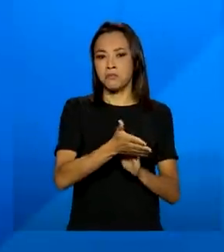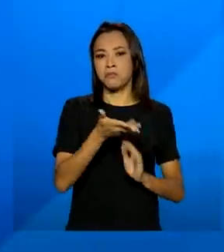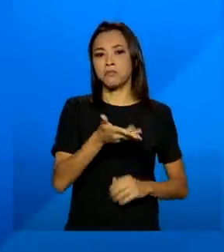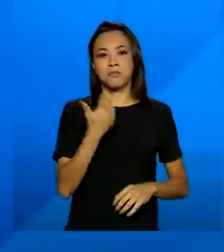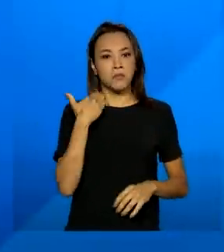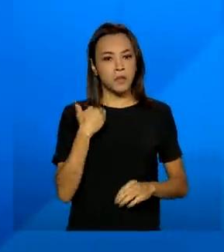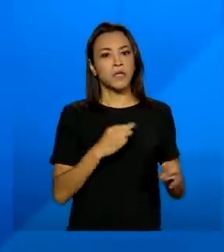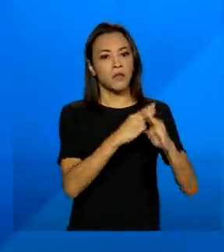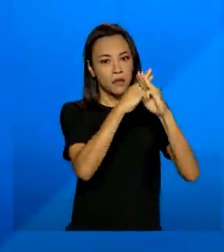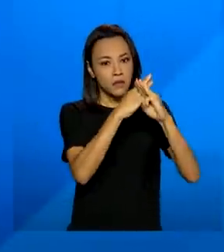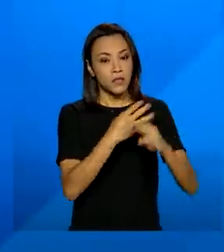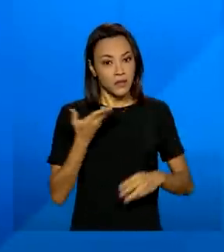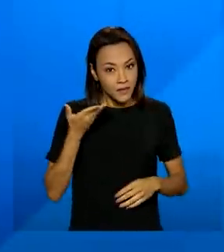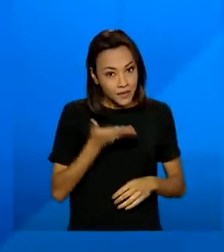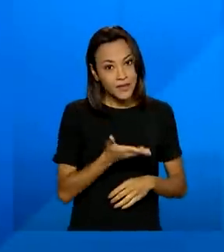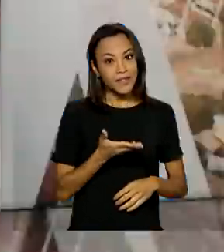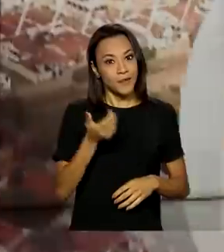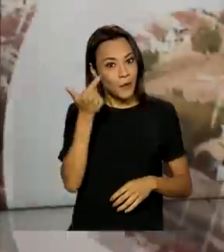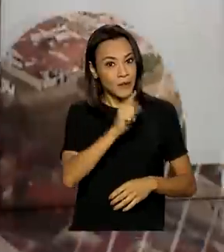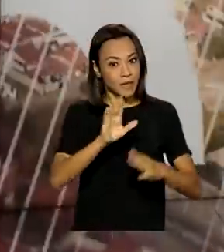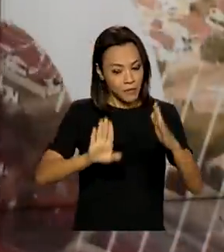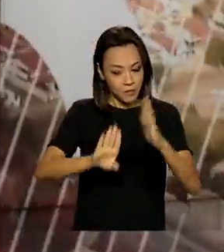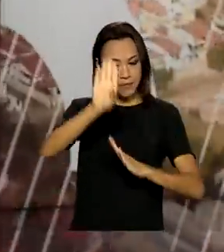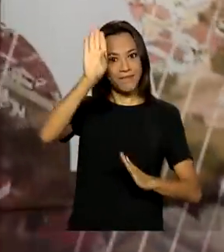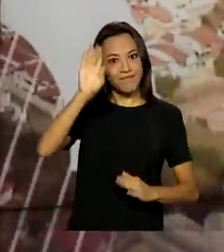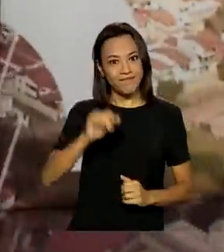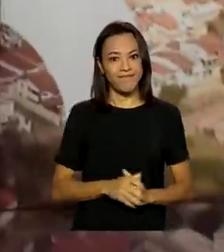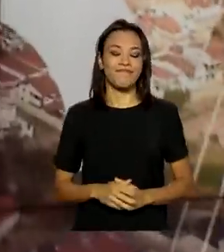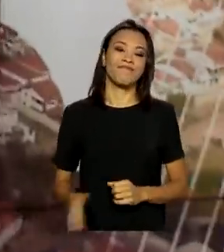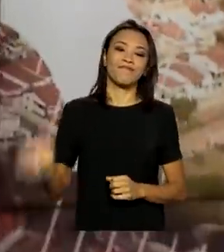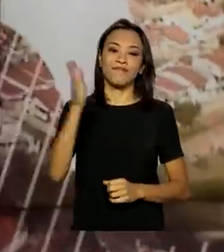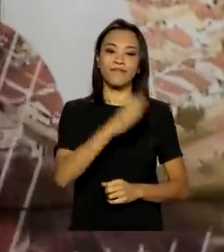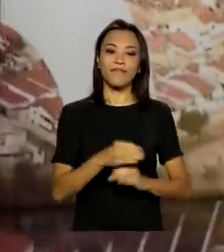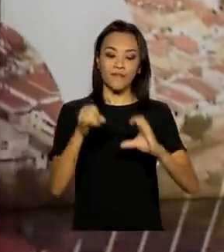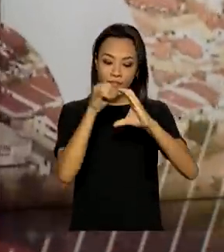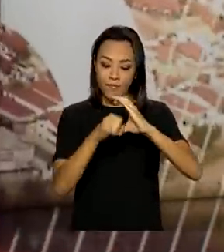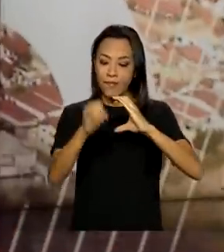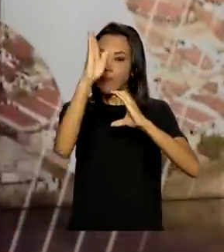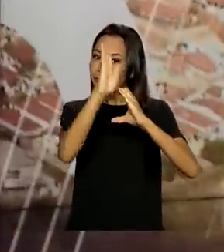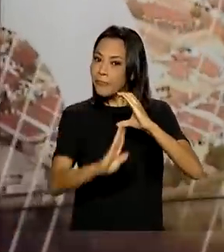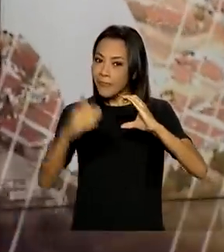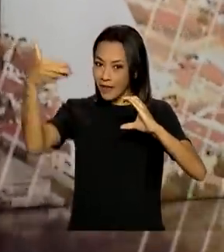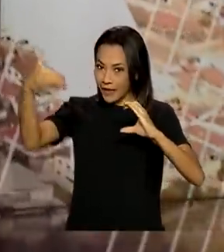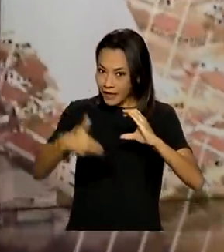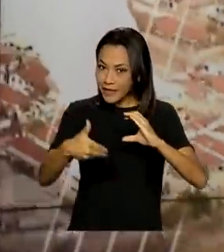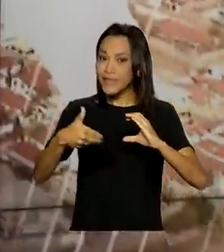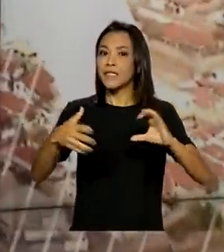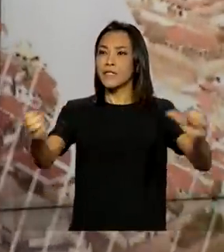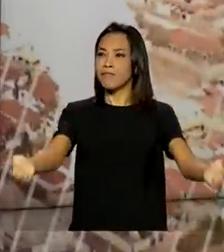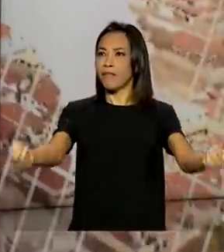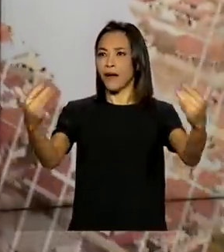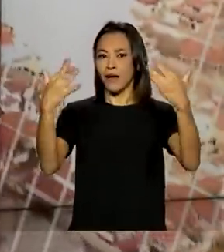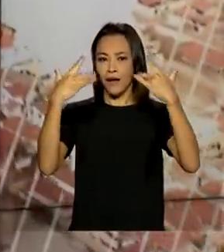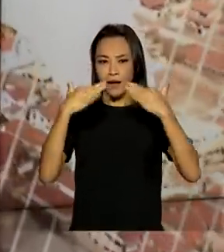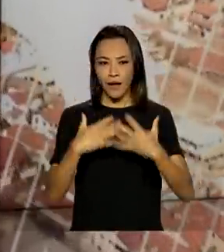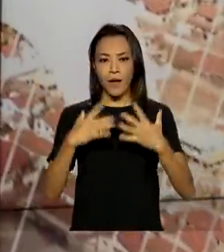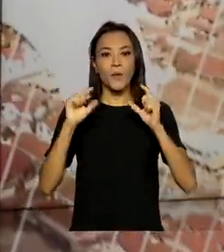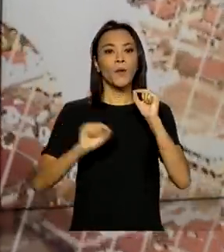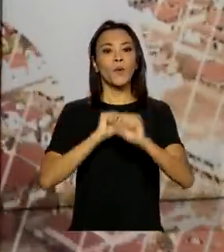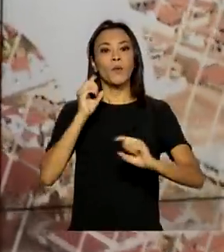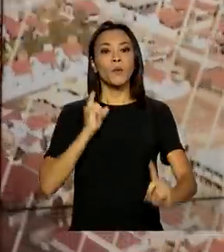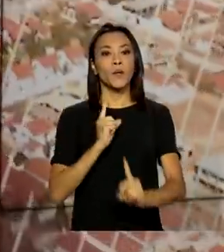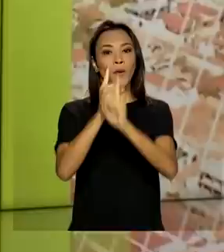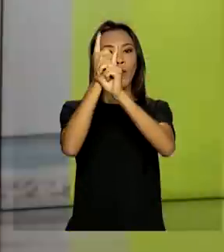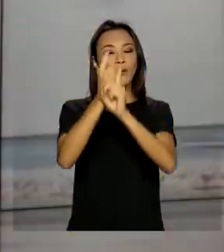Isso faz com que o resultado seja recorde. A EBC sediou o encontro do Sistema de Comunicação do Governo Federal,